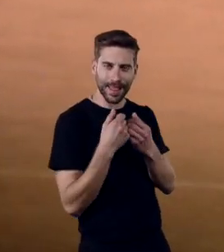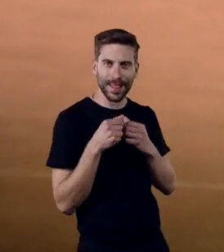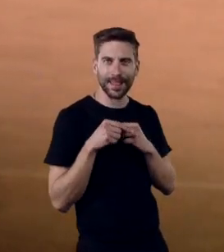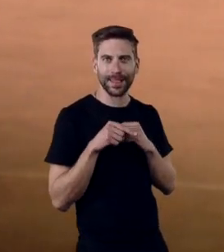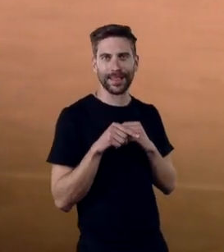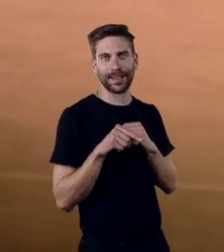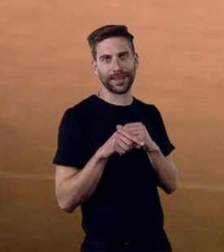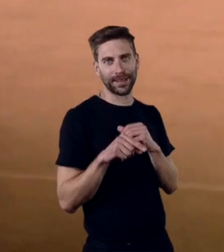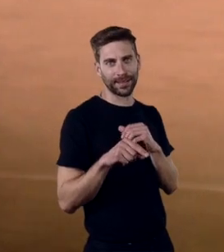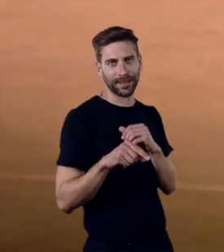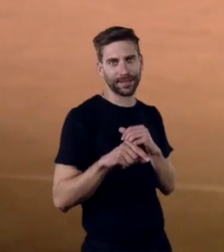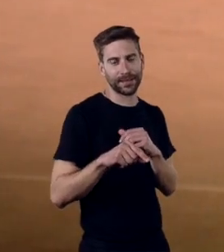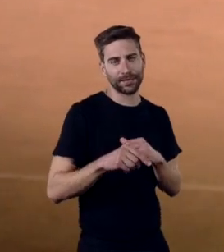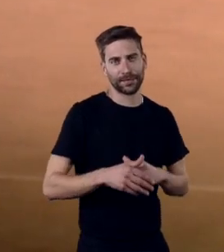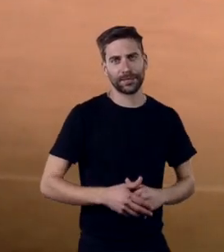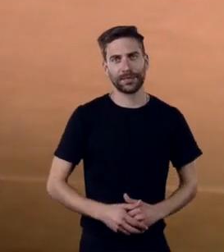A Gravidade de